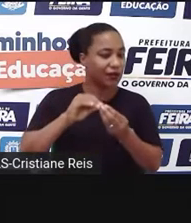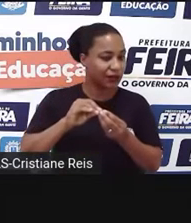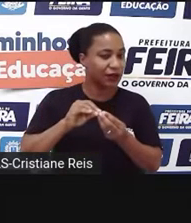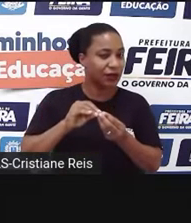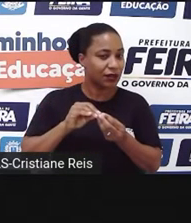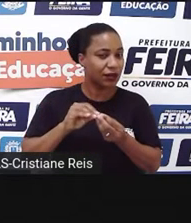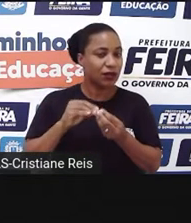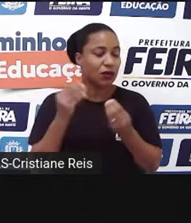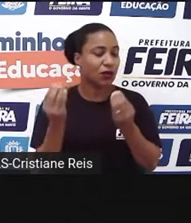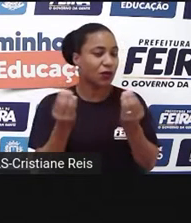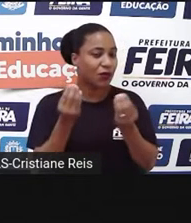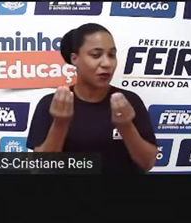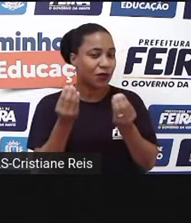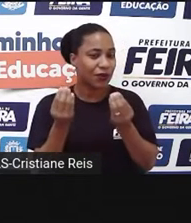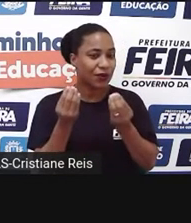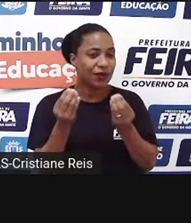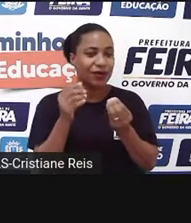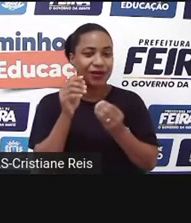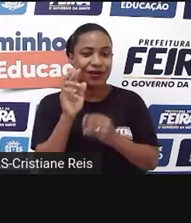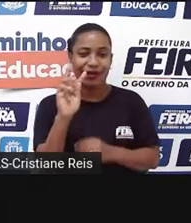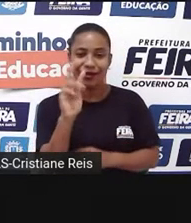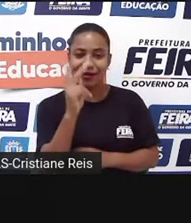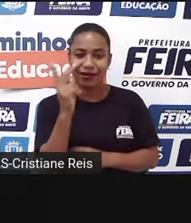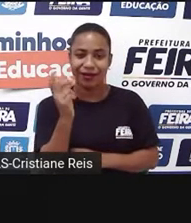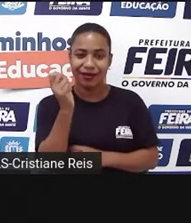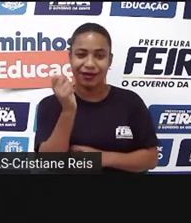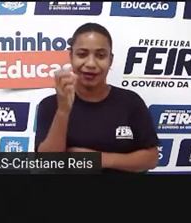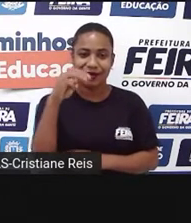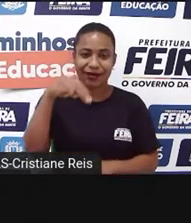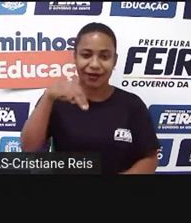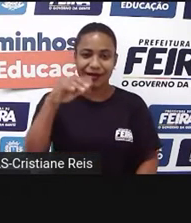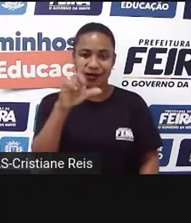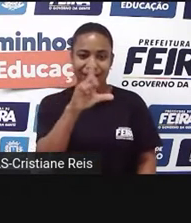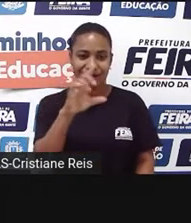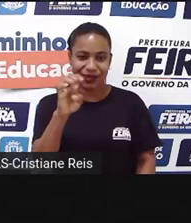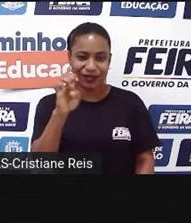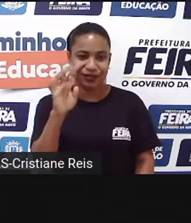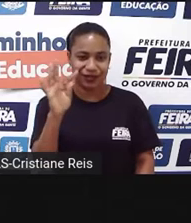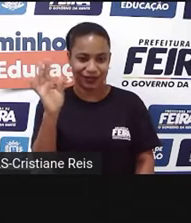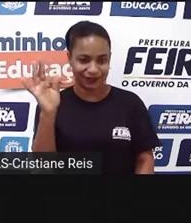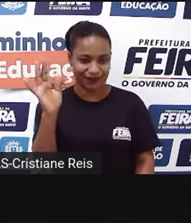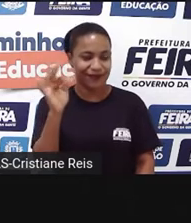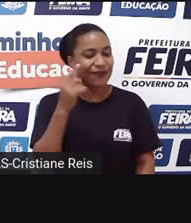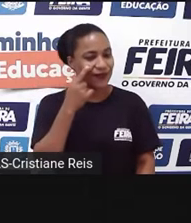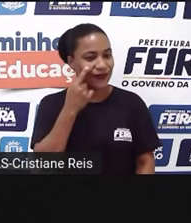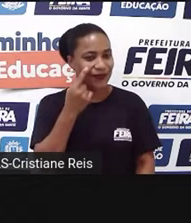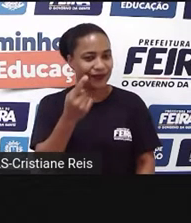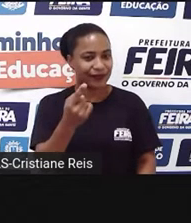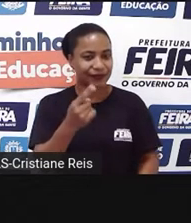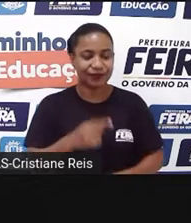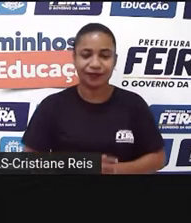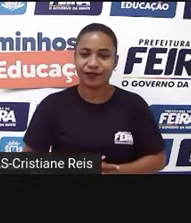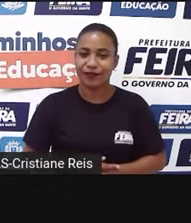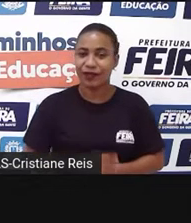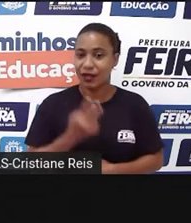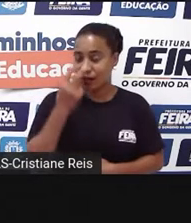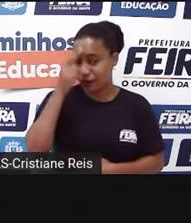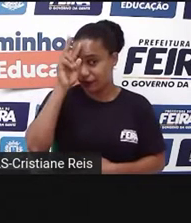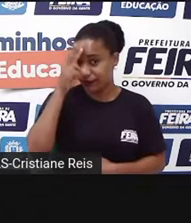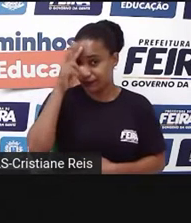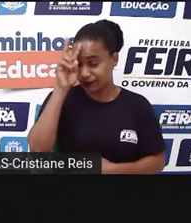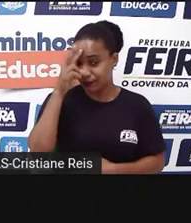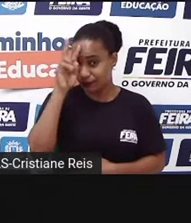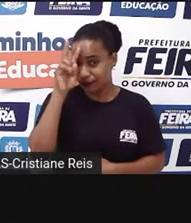e conhecerem quem é esse personagem de nome Hamlet. E a história conta